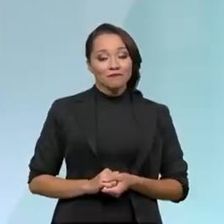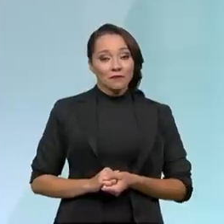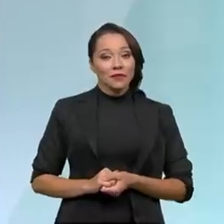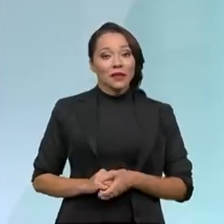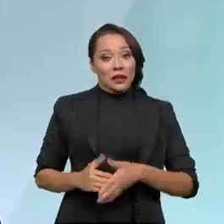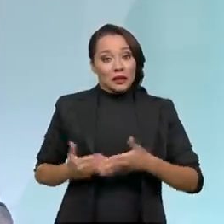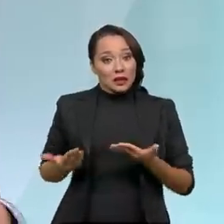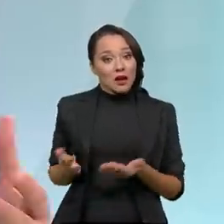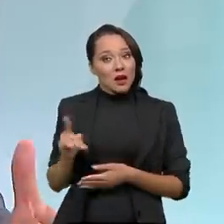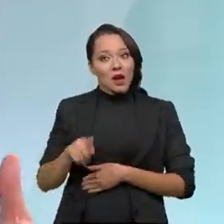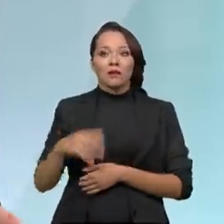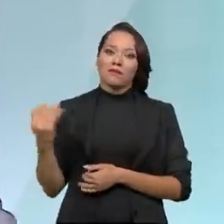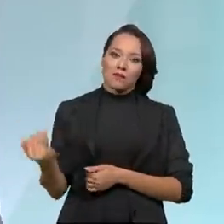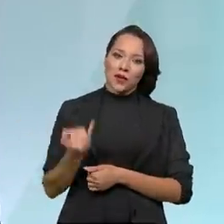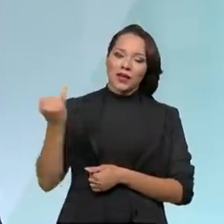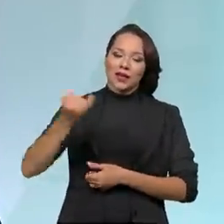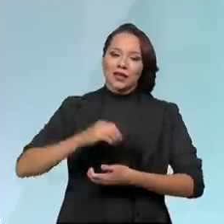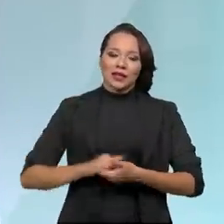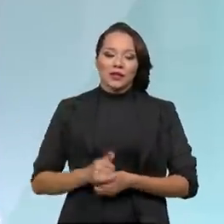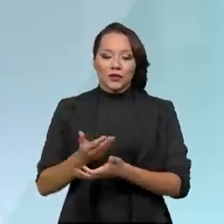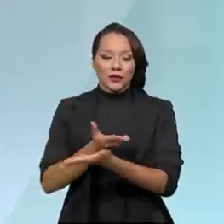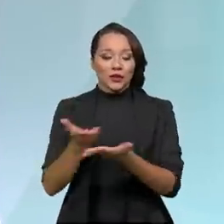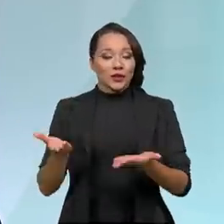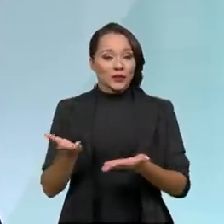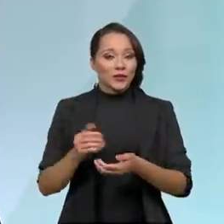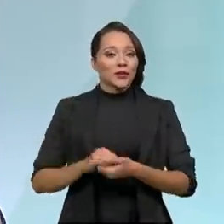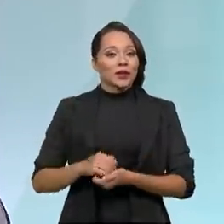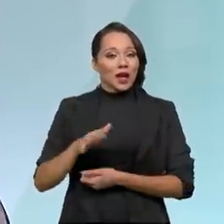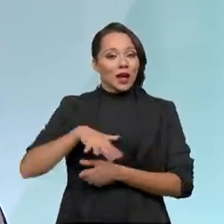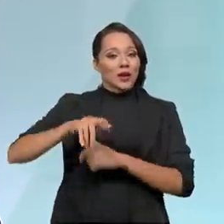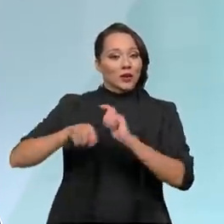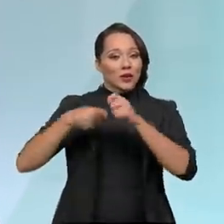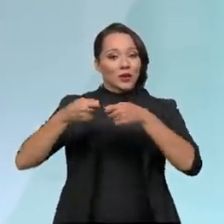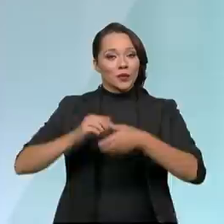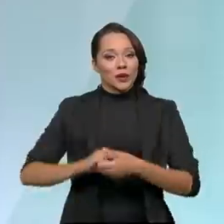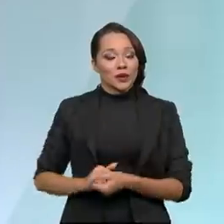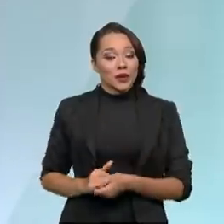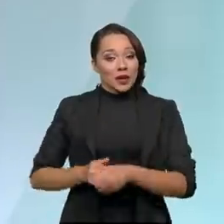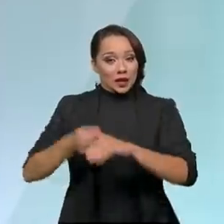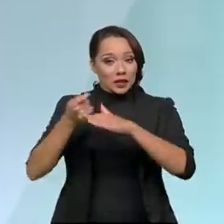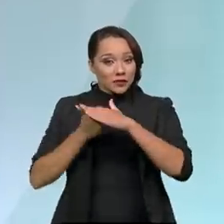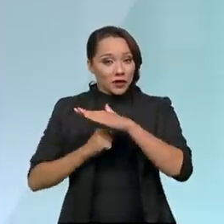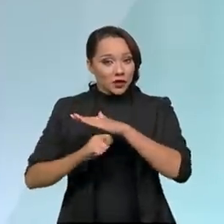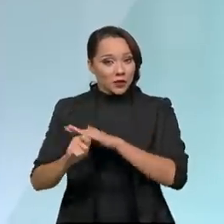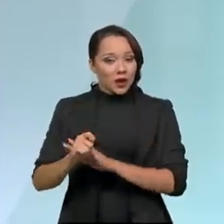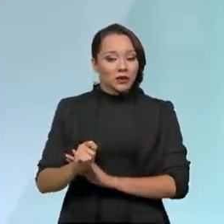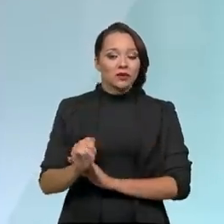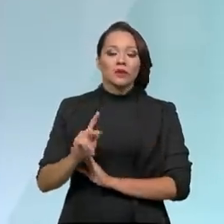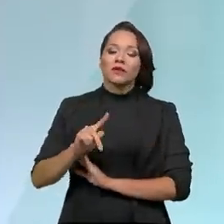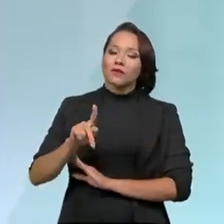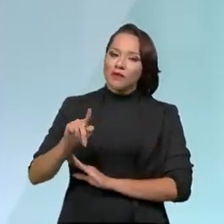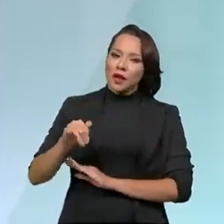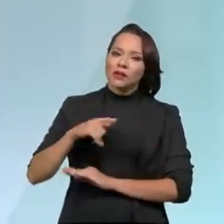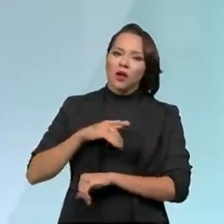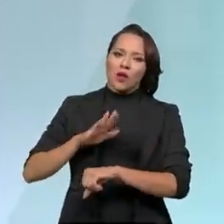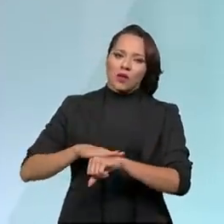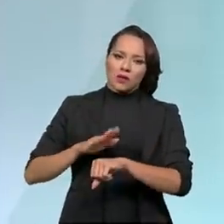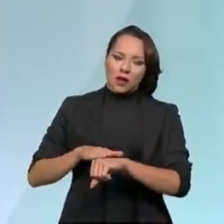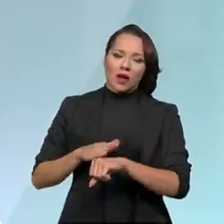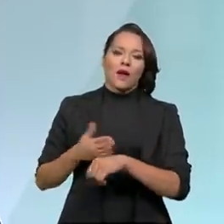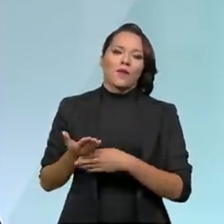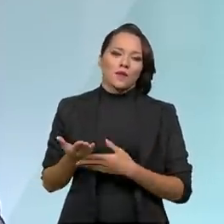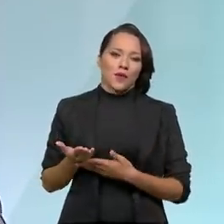é muito importante isso do ponto de vista econômico. Esse investimento, vocês, obviamente, tem um tempo de